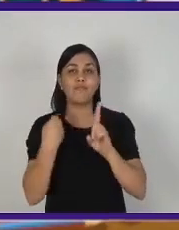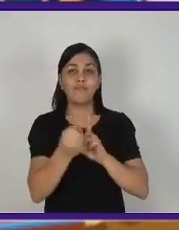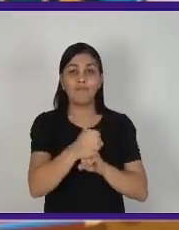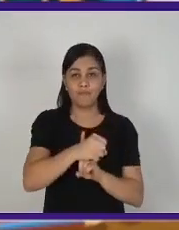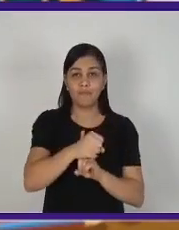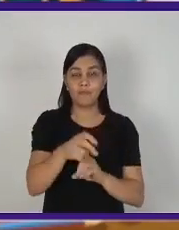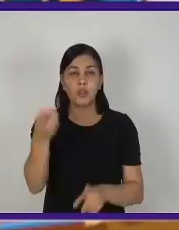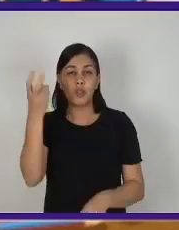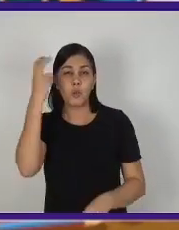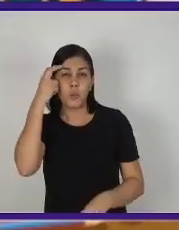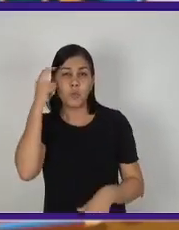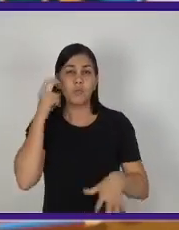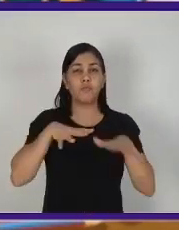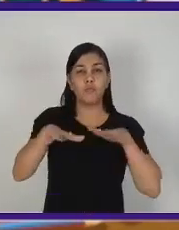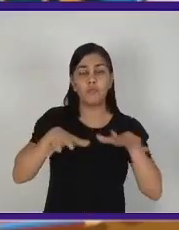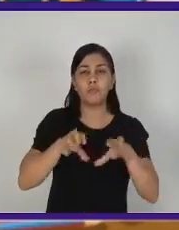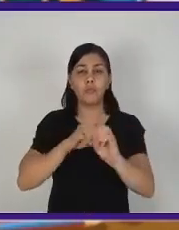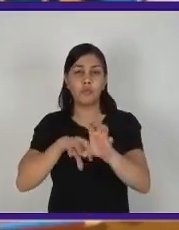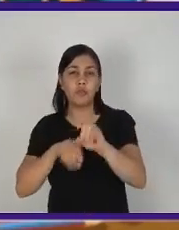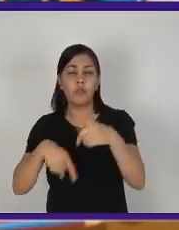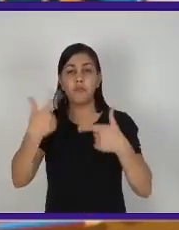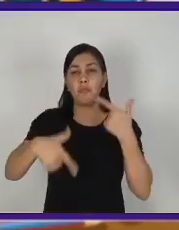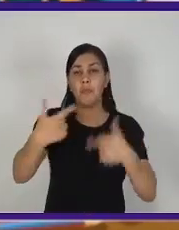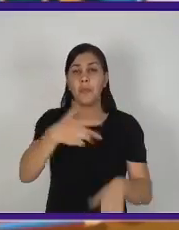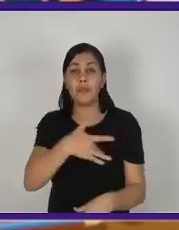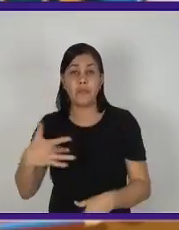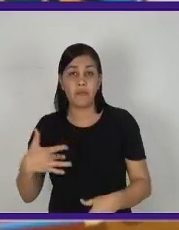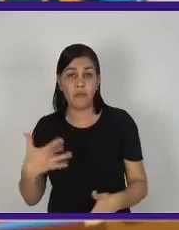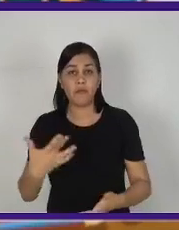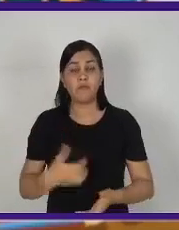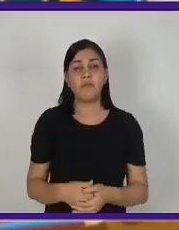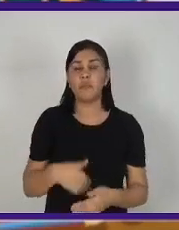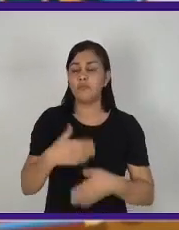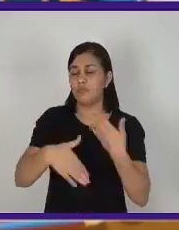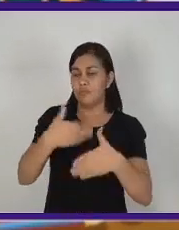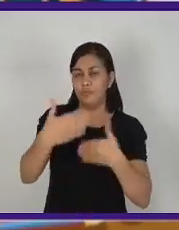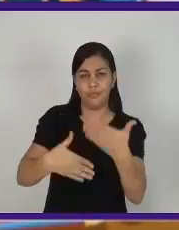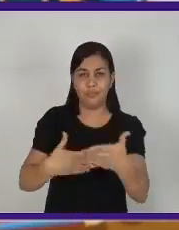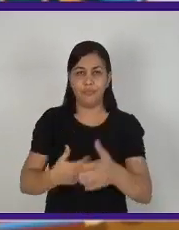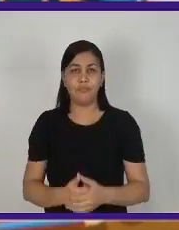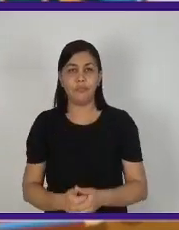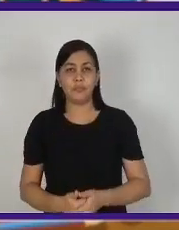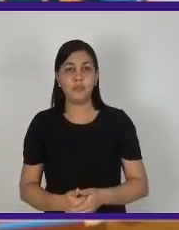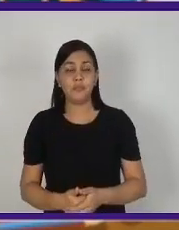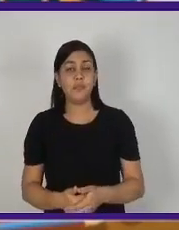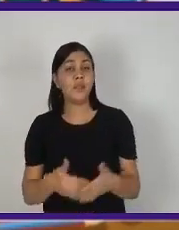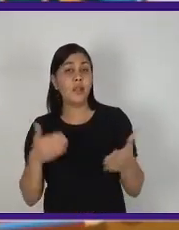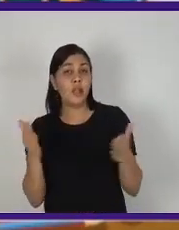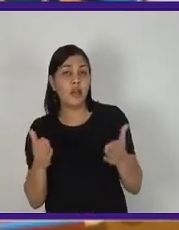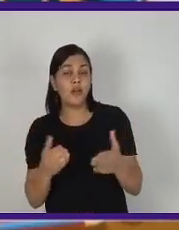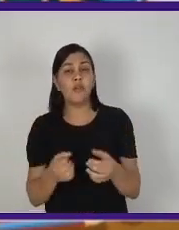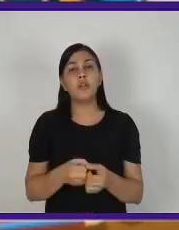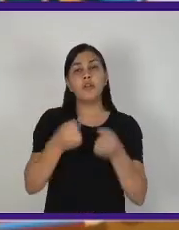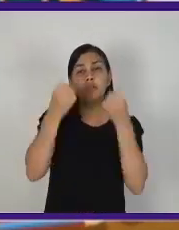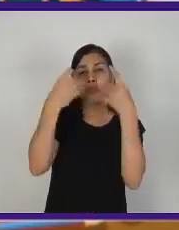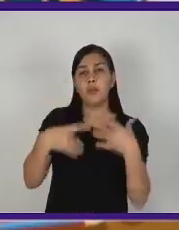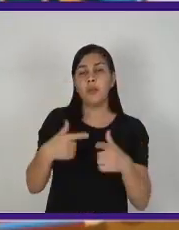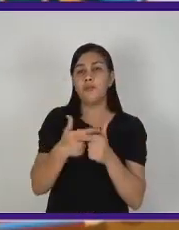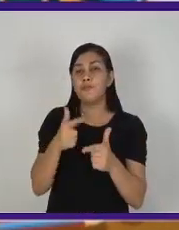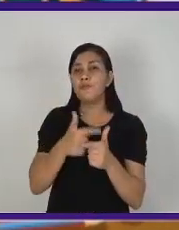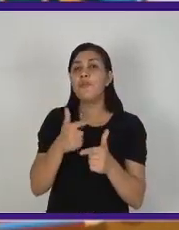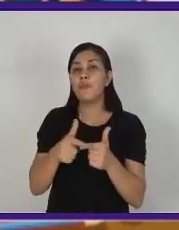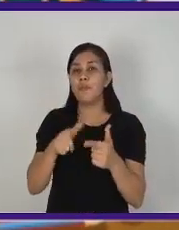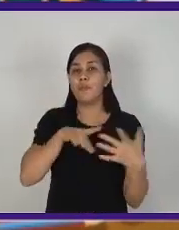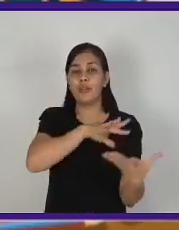cultura, espaço geográfico, educação, política, saúde e assim por diante. E a gente vai começar a falar sobre os principais